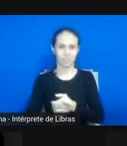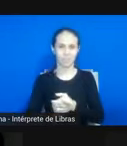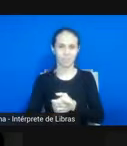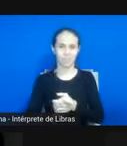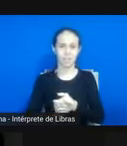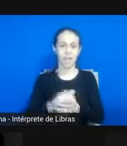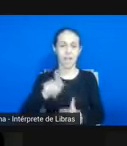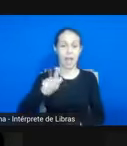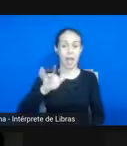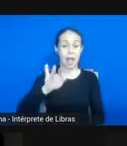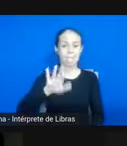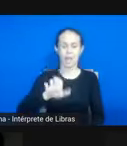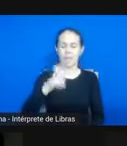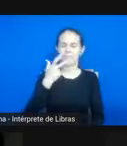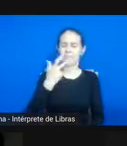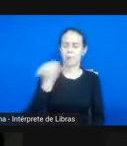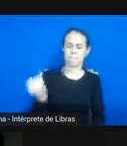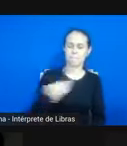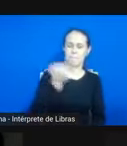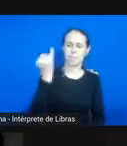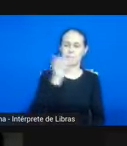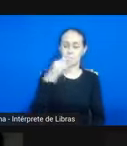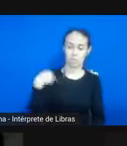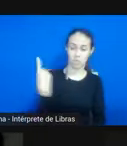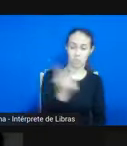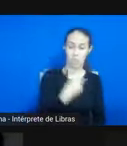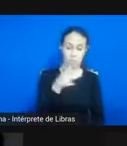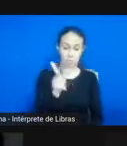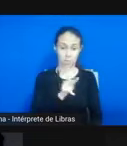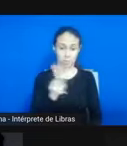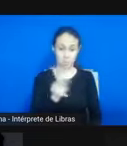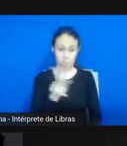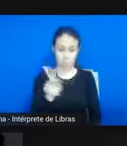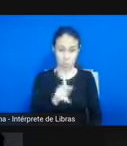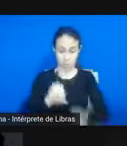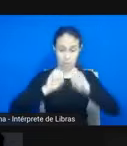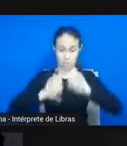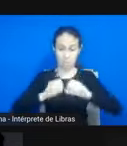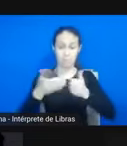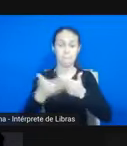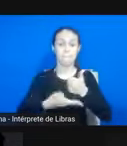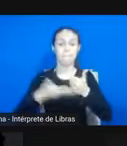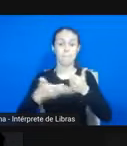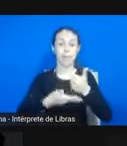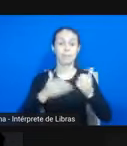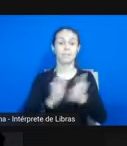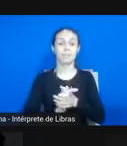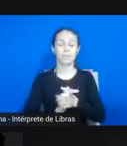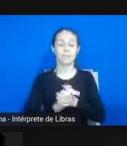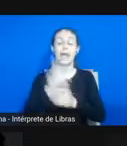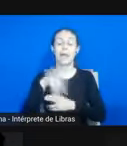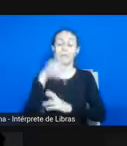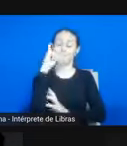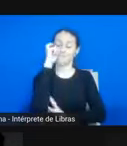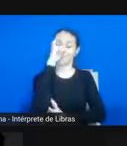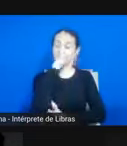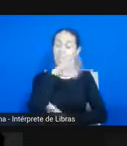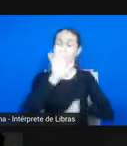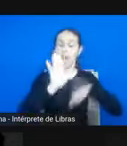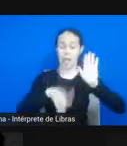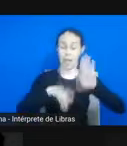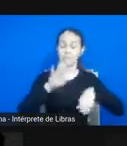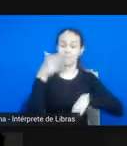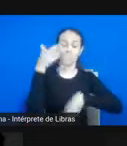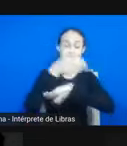algo muito importante, que é... Nós, professores na educação básica, a gente tem dificuldades de acesso a alguns